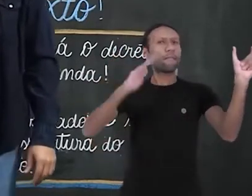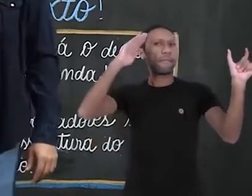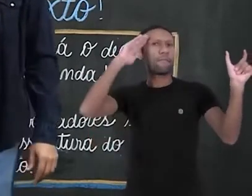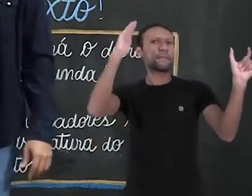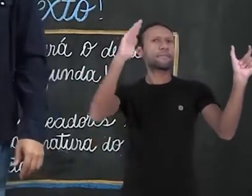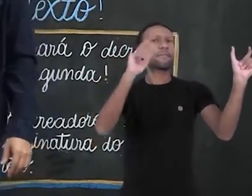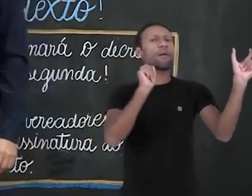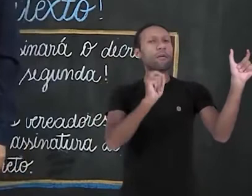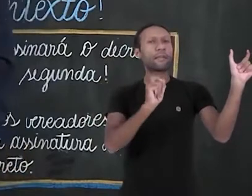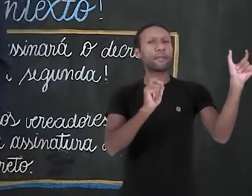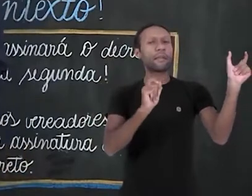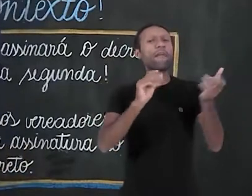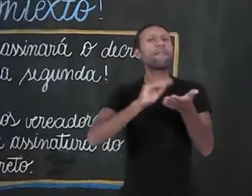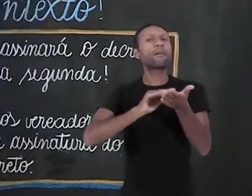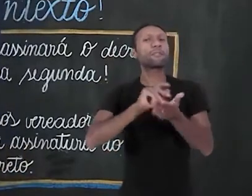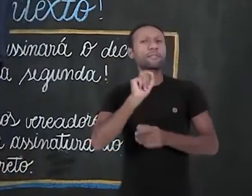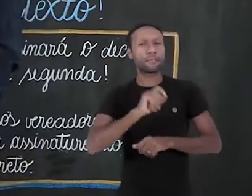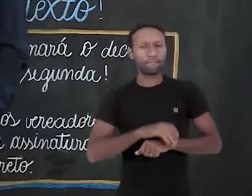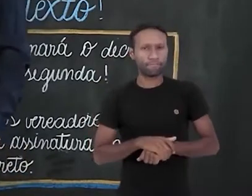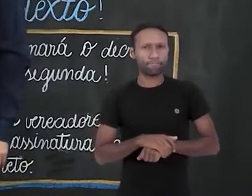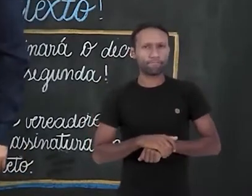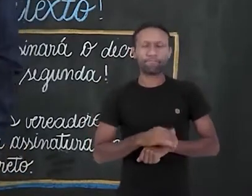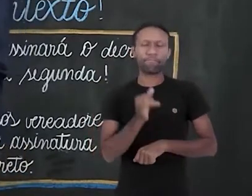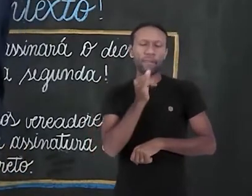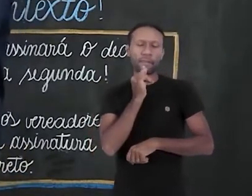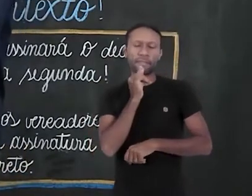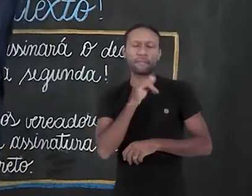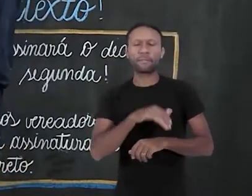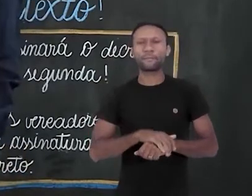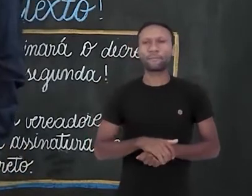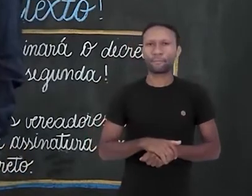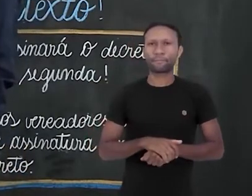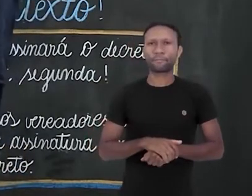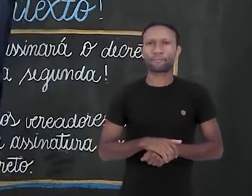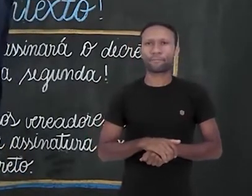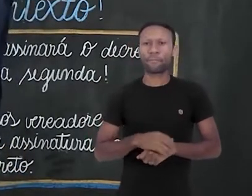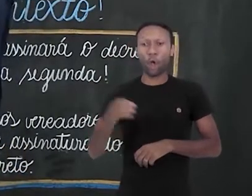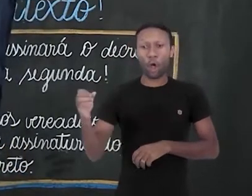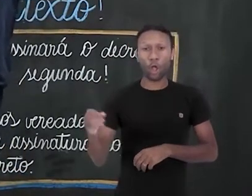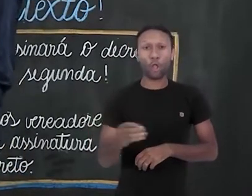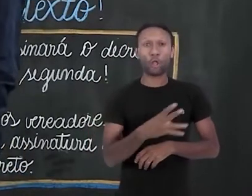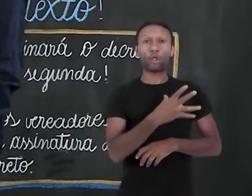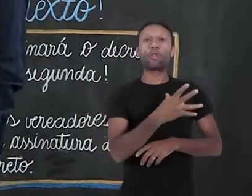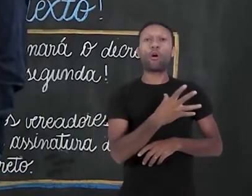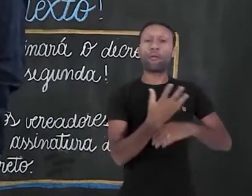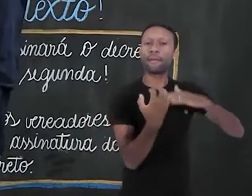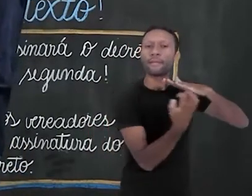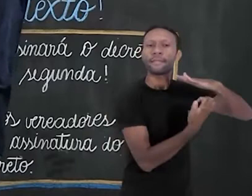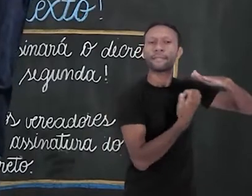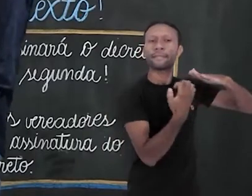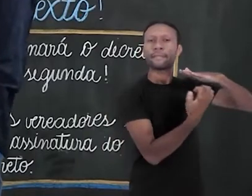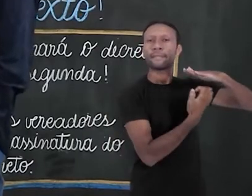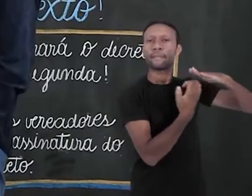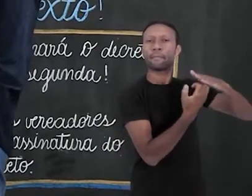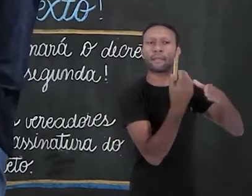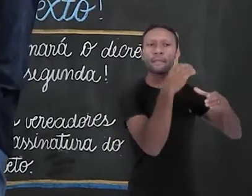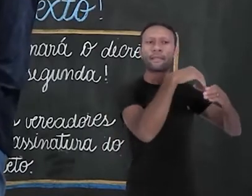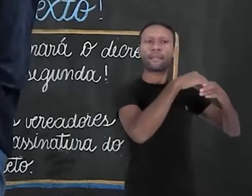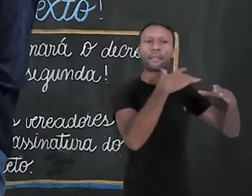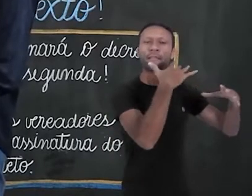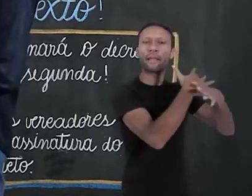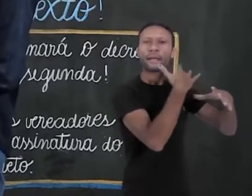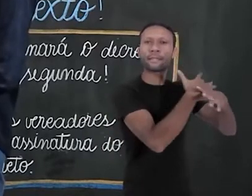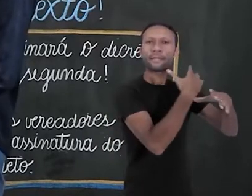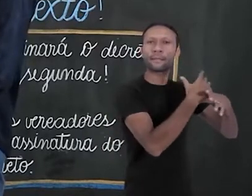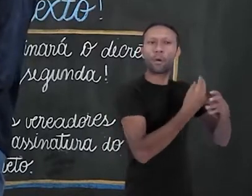linguística, na construção oracional. Vamos ver um exemplo? Os novos empreendimentos inaugurados na cidade podem